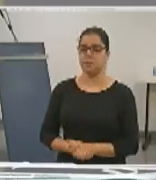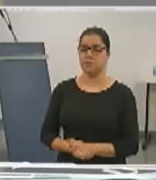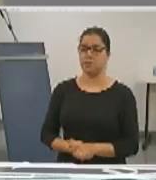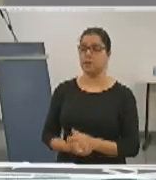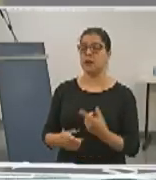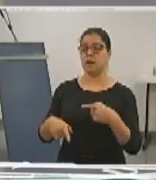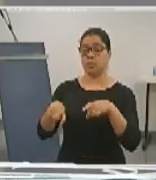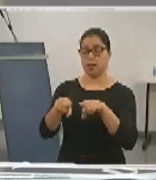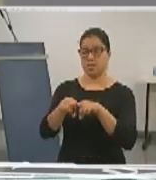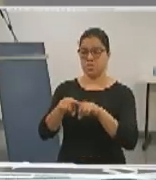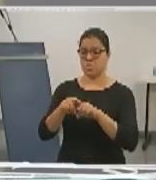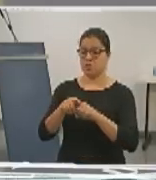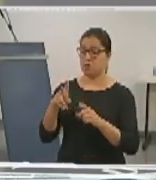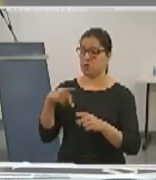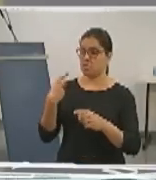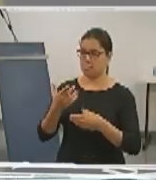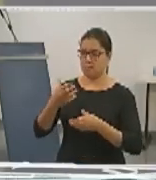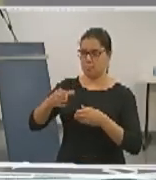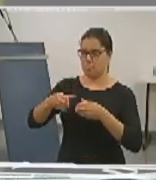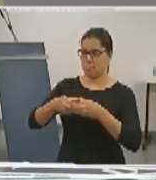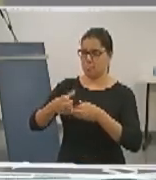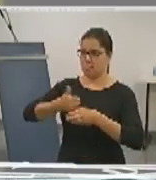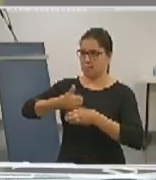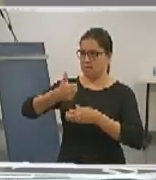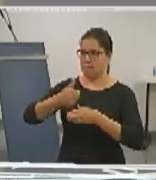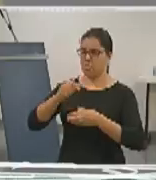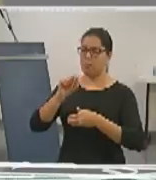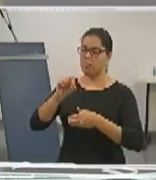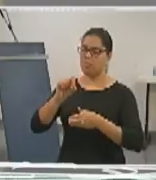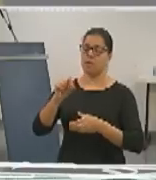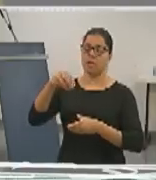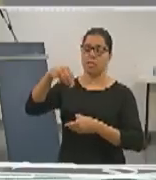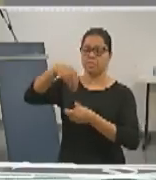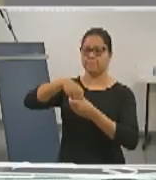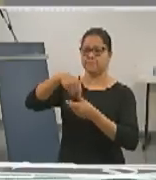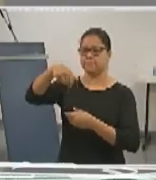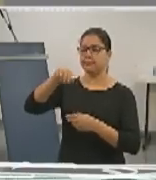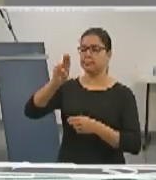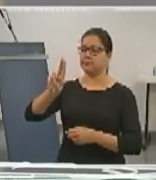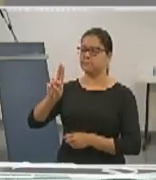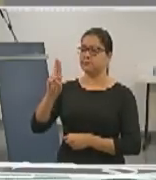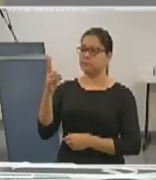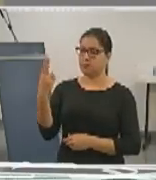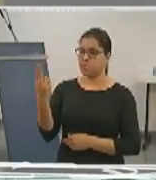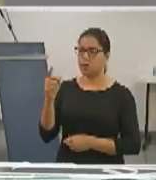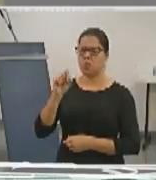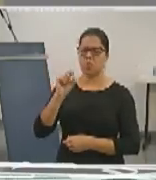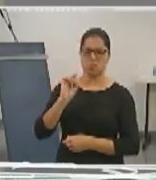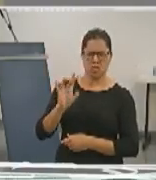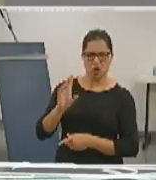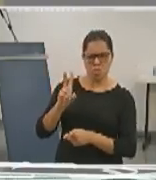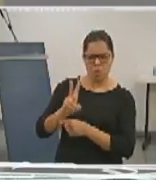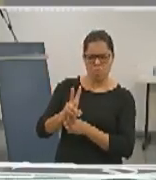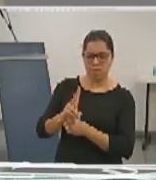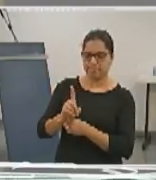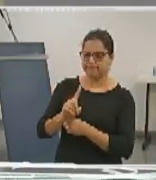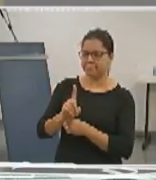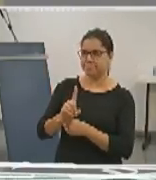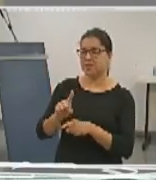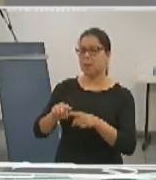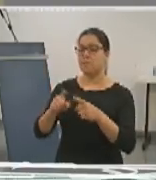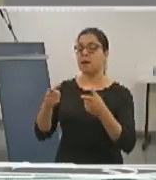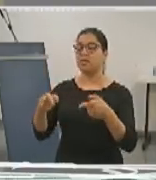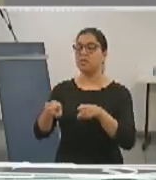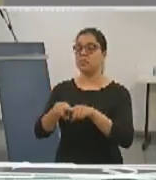também é representada pelo que defendemos no âmbito interno, pois o HU não é só um lugar de cuidado, é também uma grande